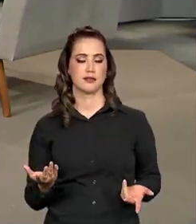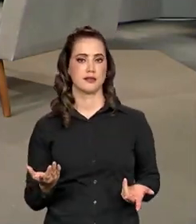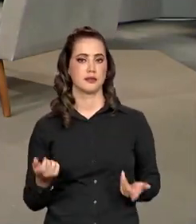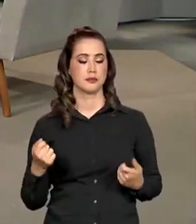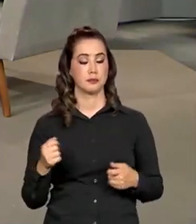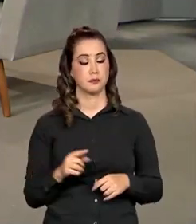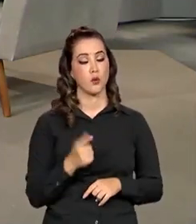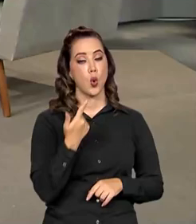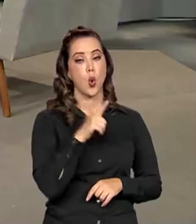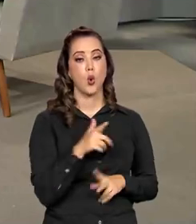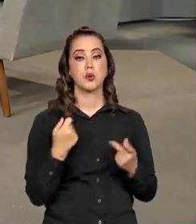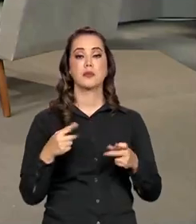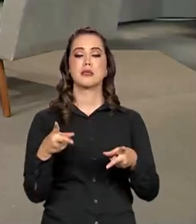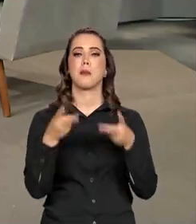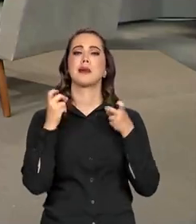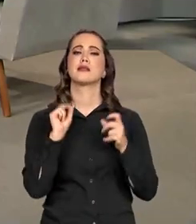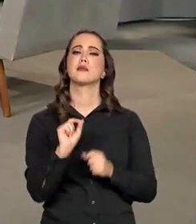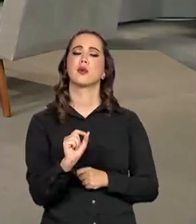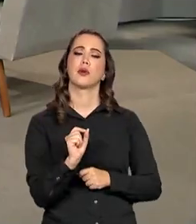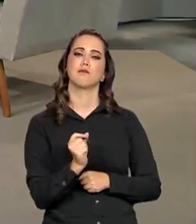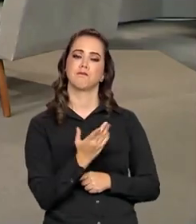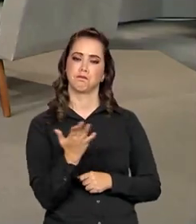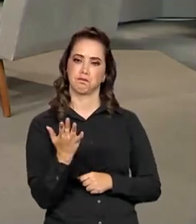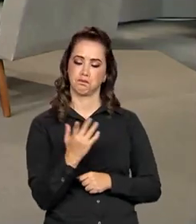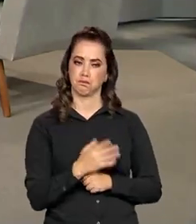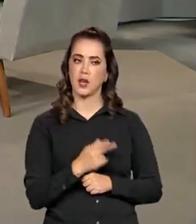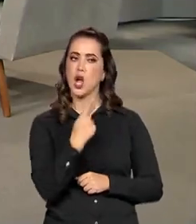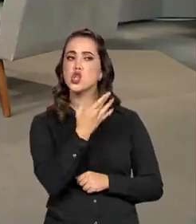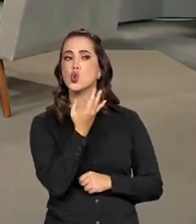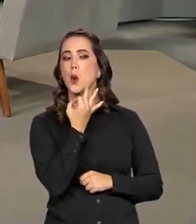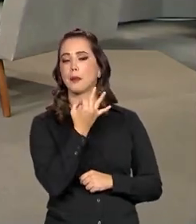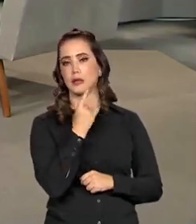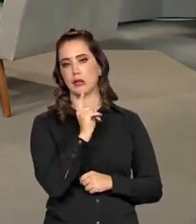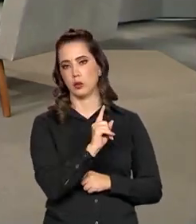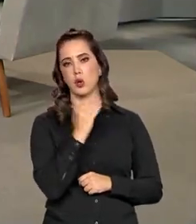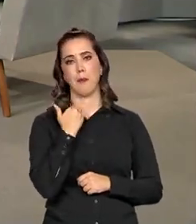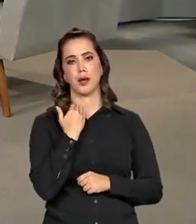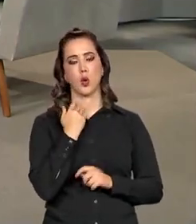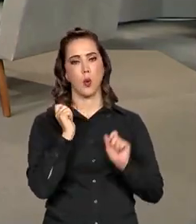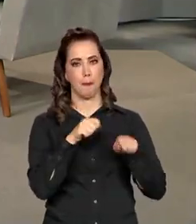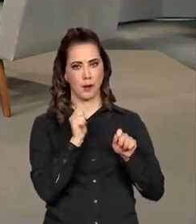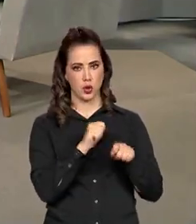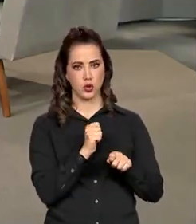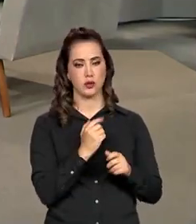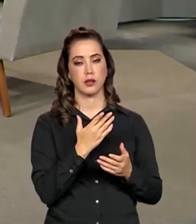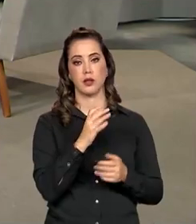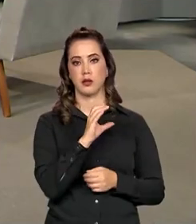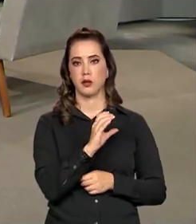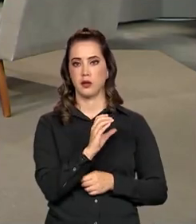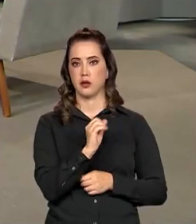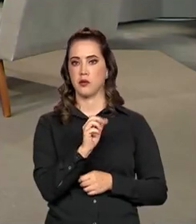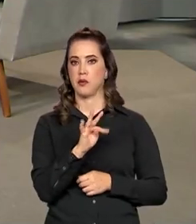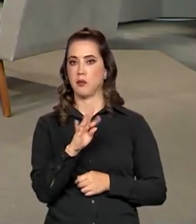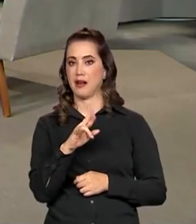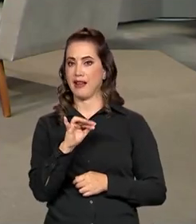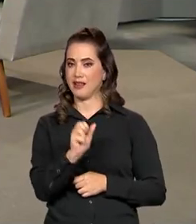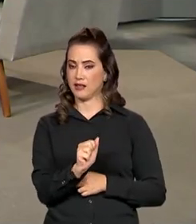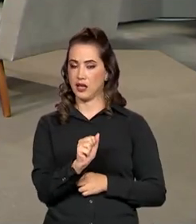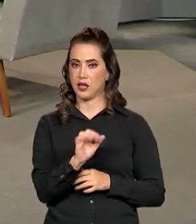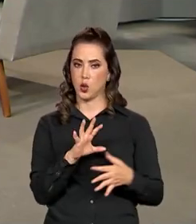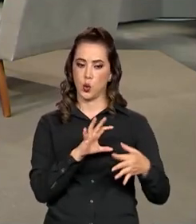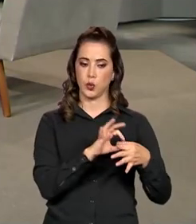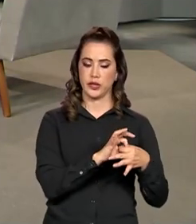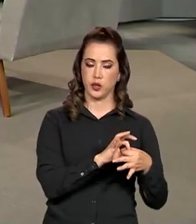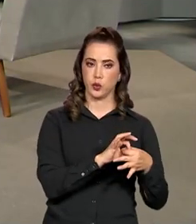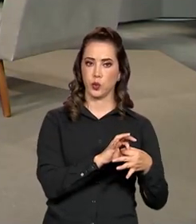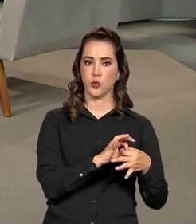coisa tem que ser observada. Paulo, você acha que um banco pode ter uma carteira ancorada no saque aniversário de